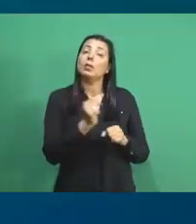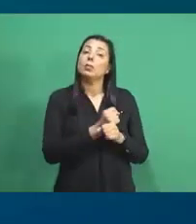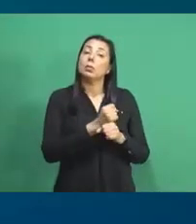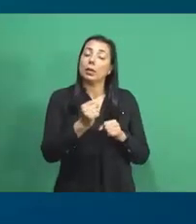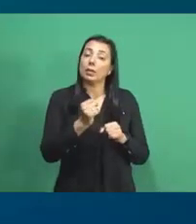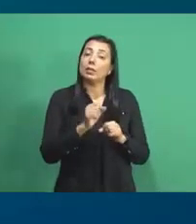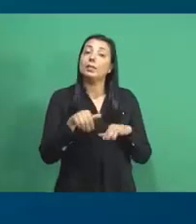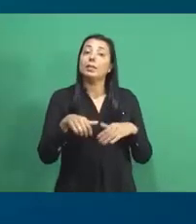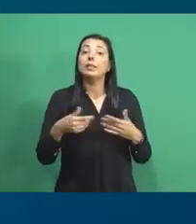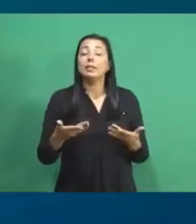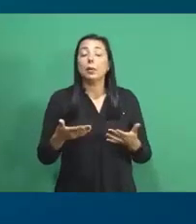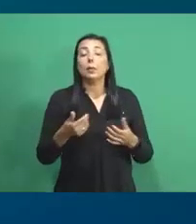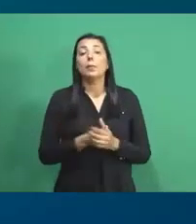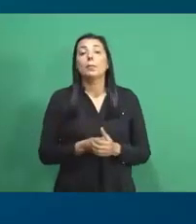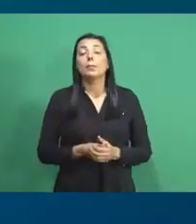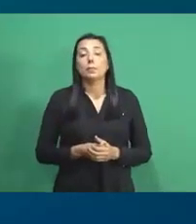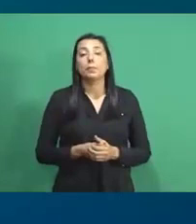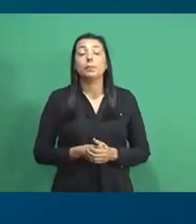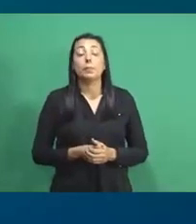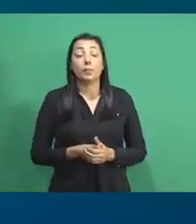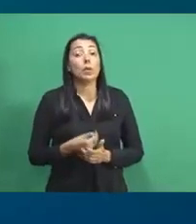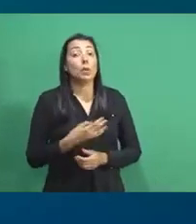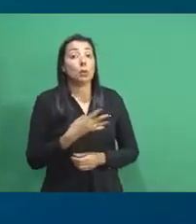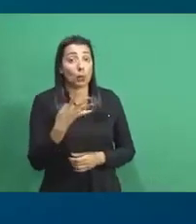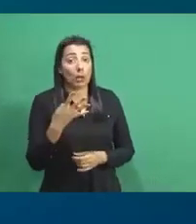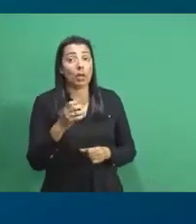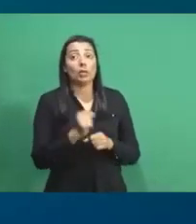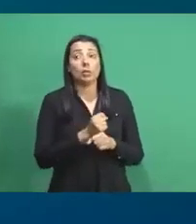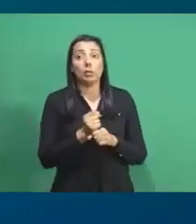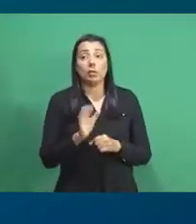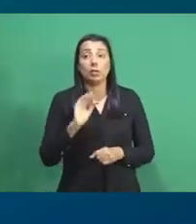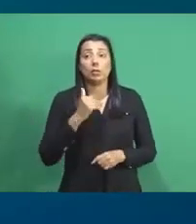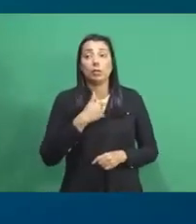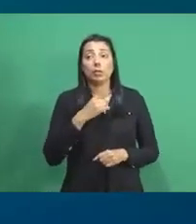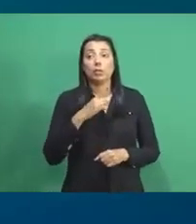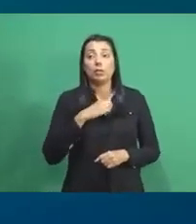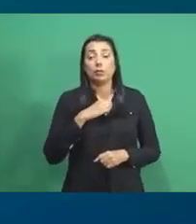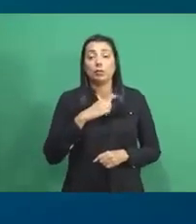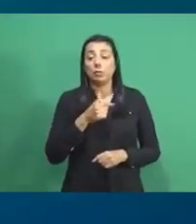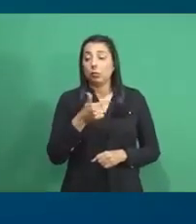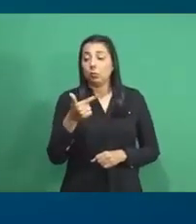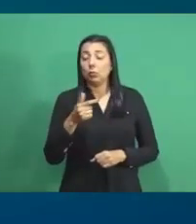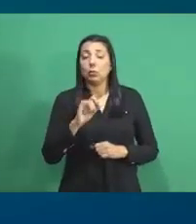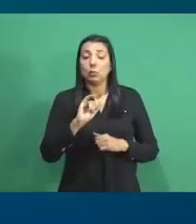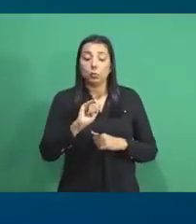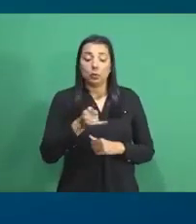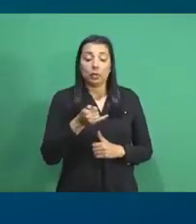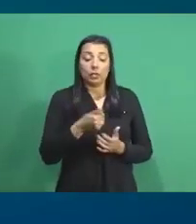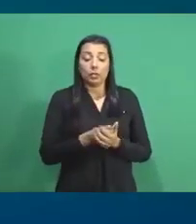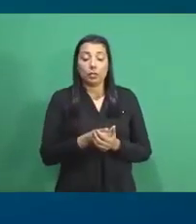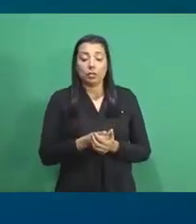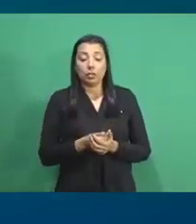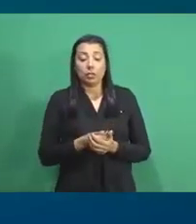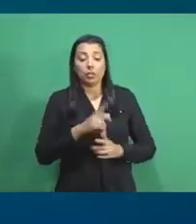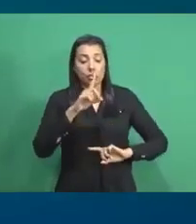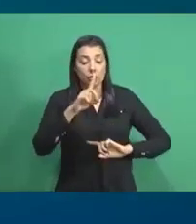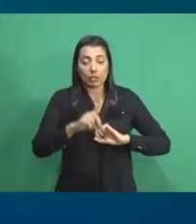Então, nesses quatro anos nós tivemos a oportunidade de